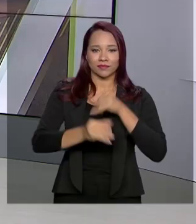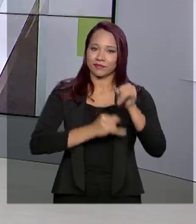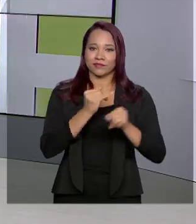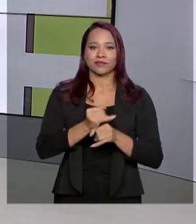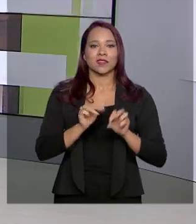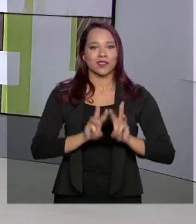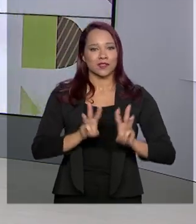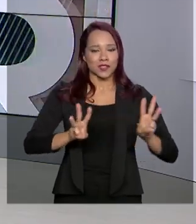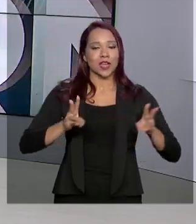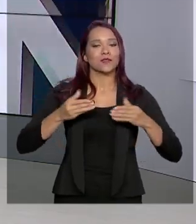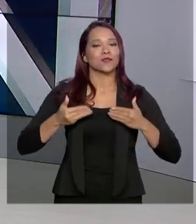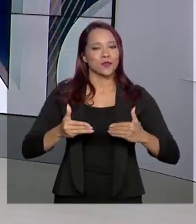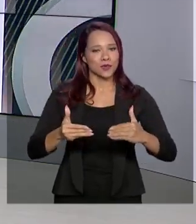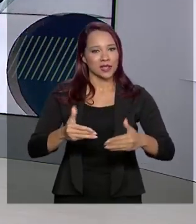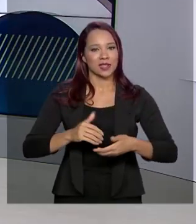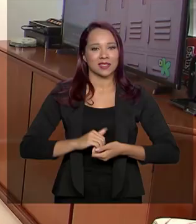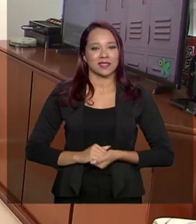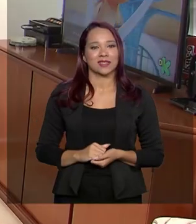no site do Ministério.